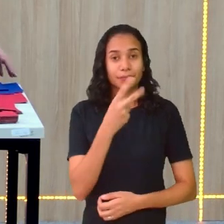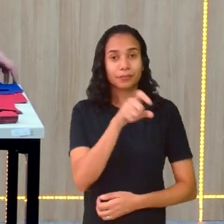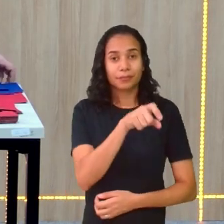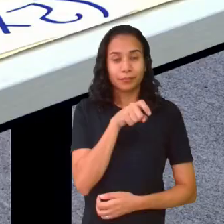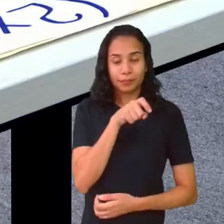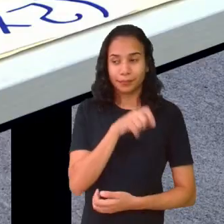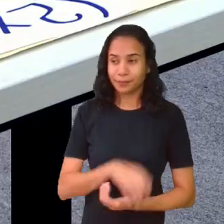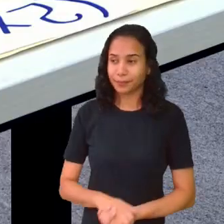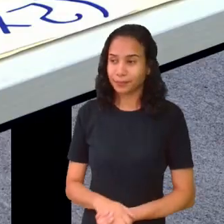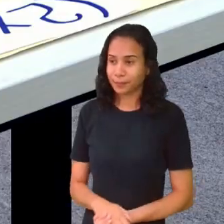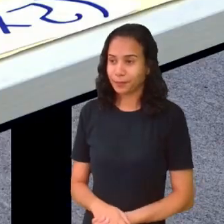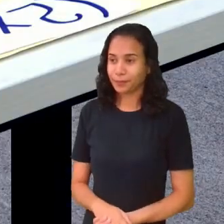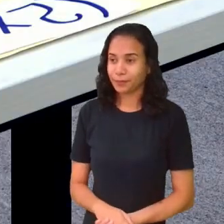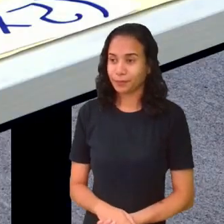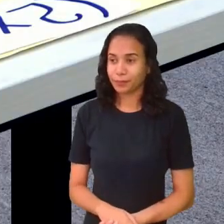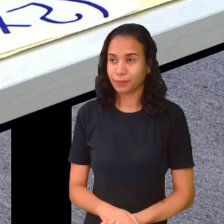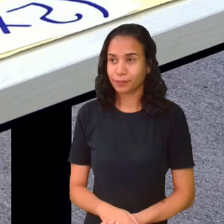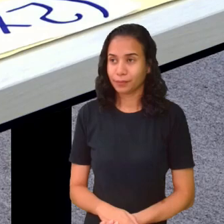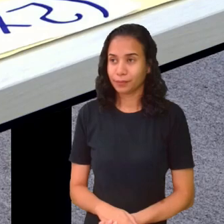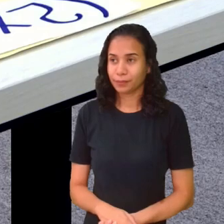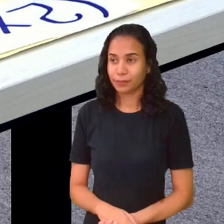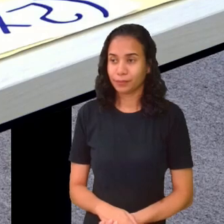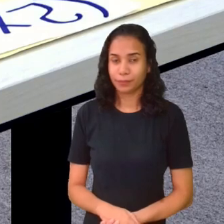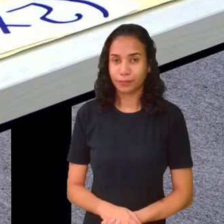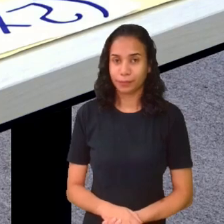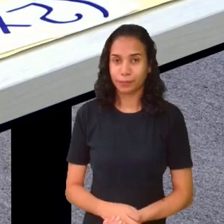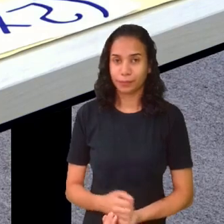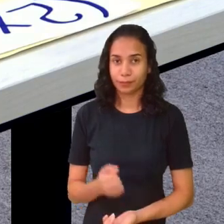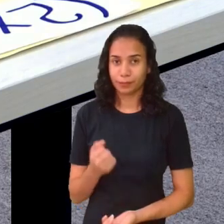2x. Eita. 1.